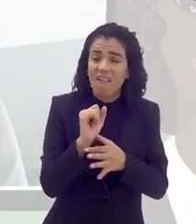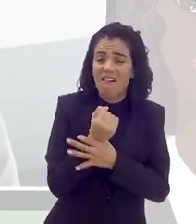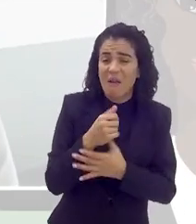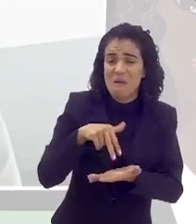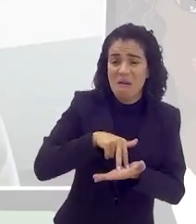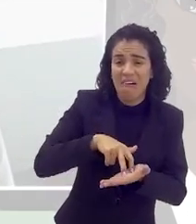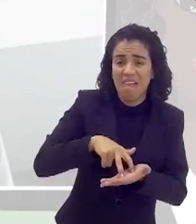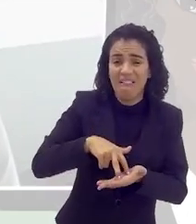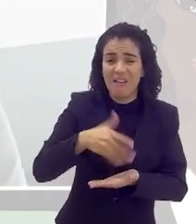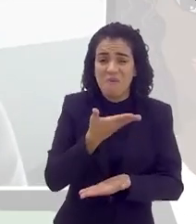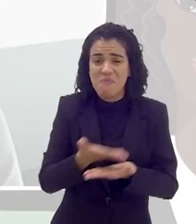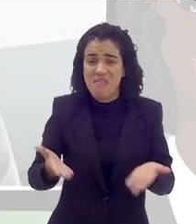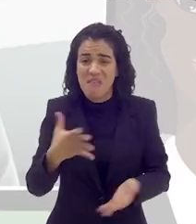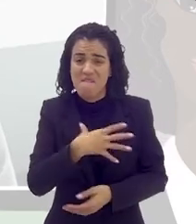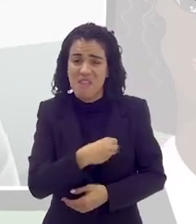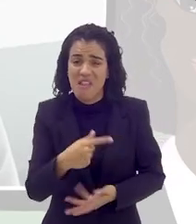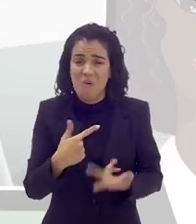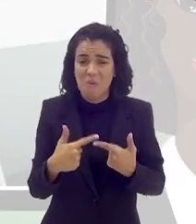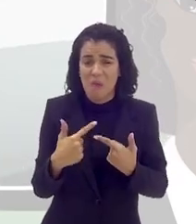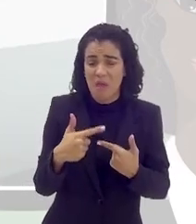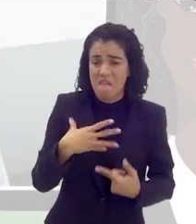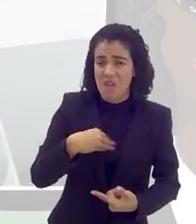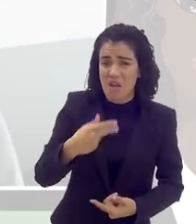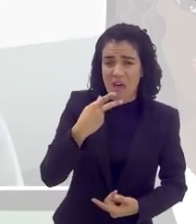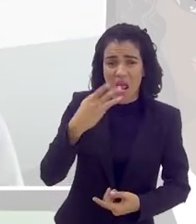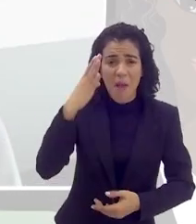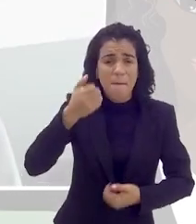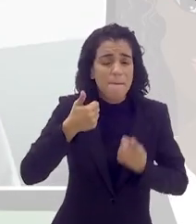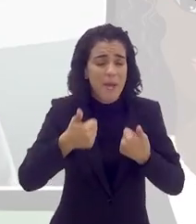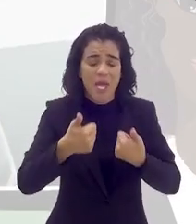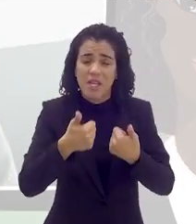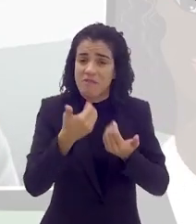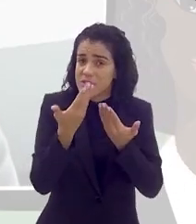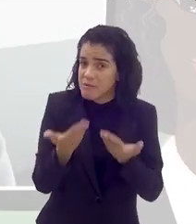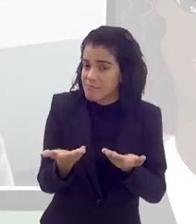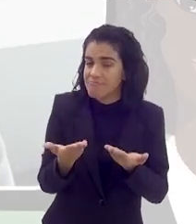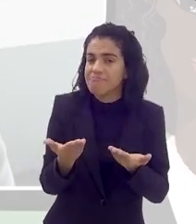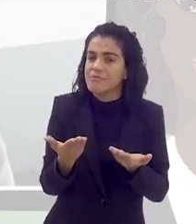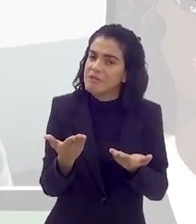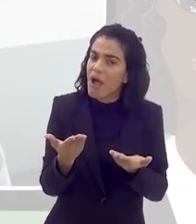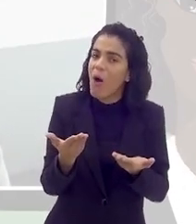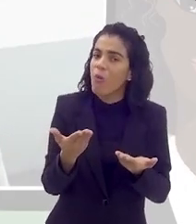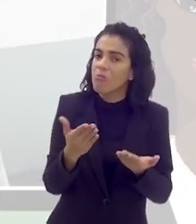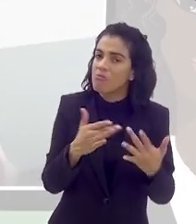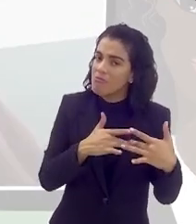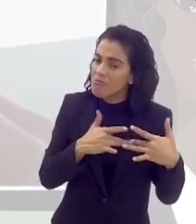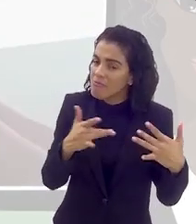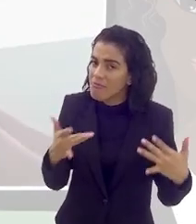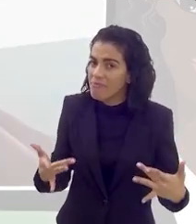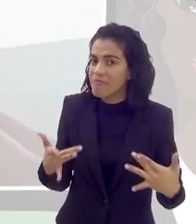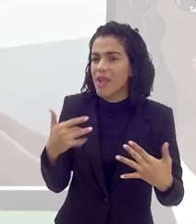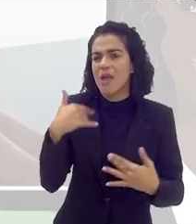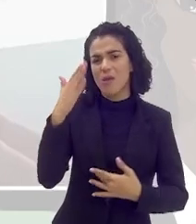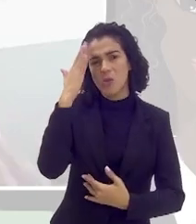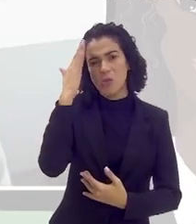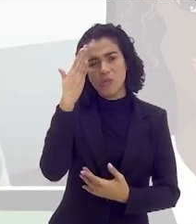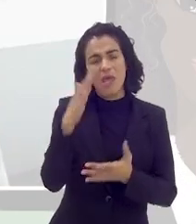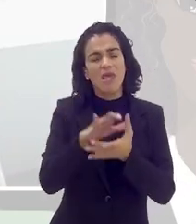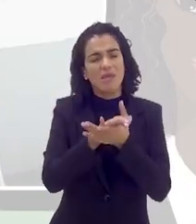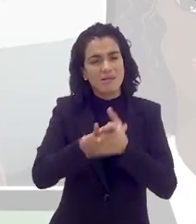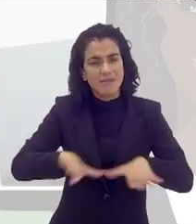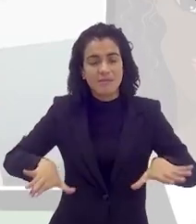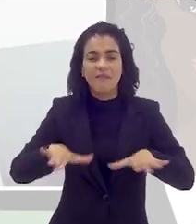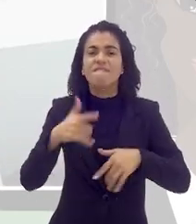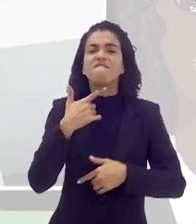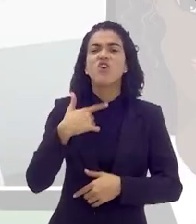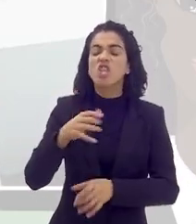muitas vezes, insegura, com medo de perder o filho, porque o filho fala bem de você, então, é exercer um pouco essa generosidade, sabe, eu sei que